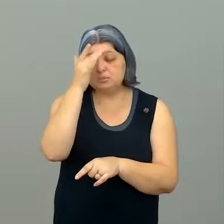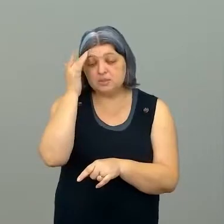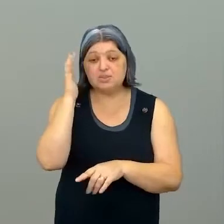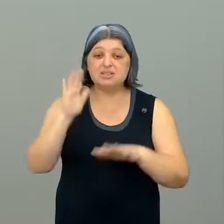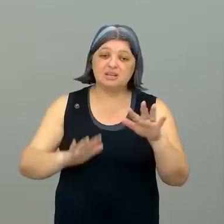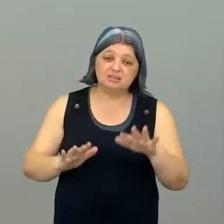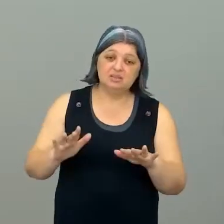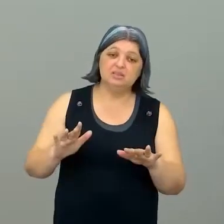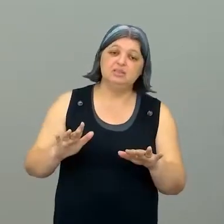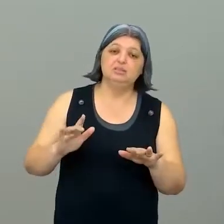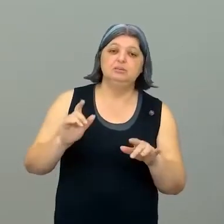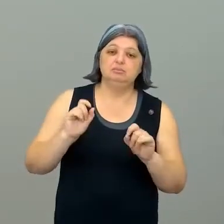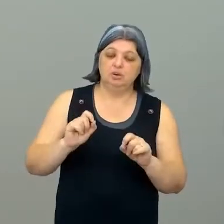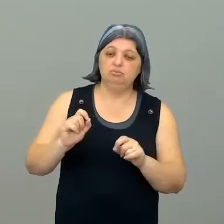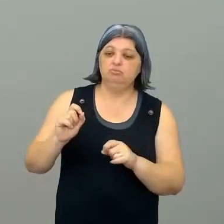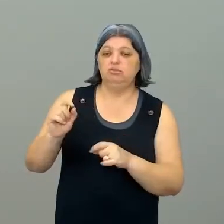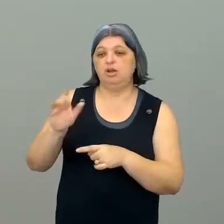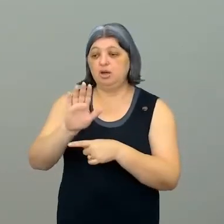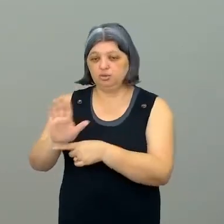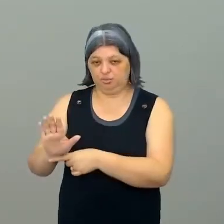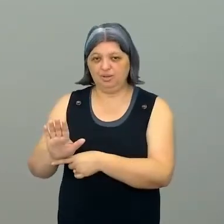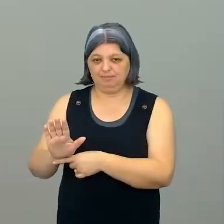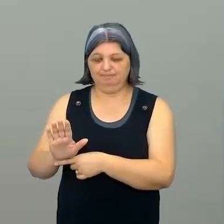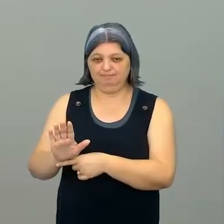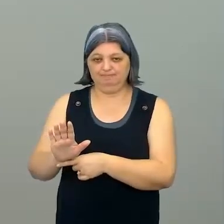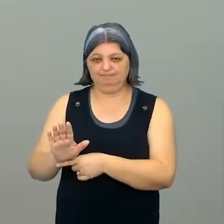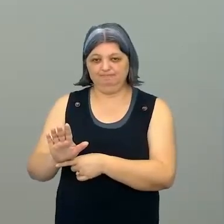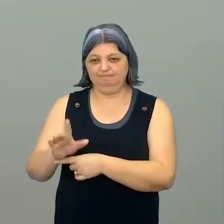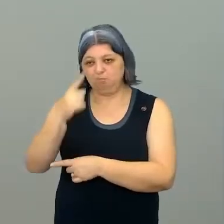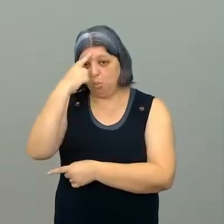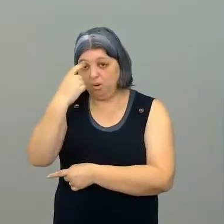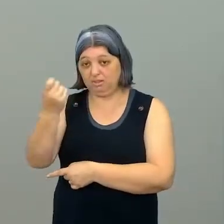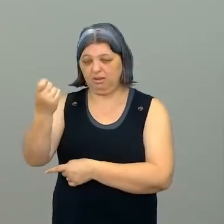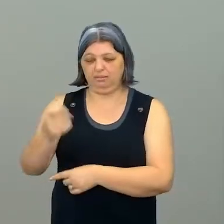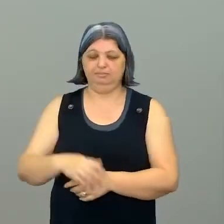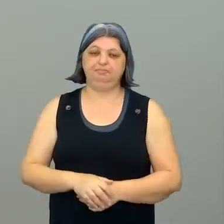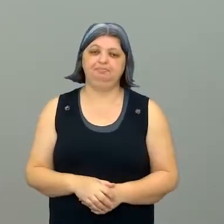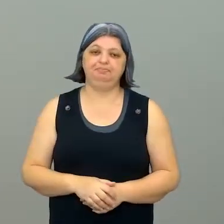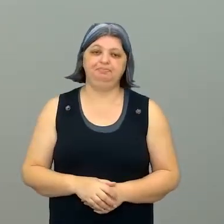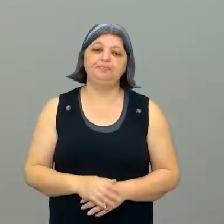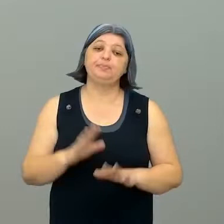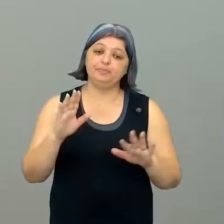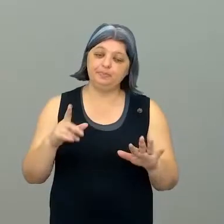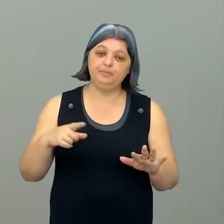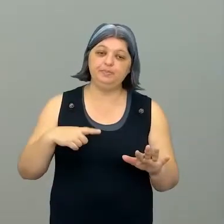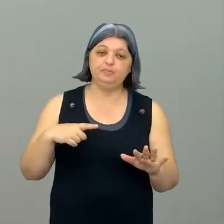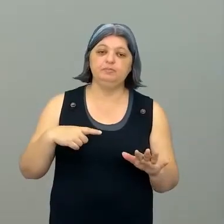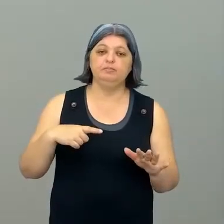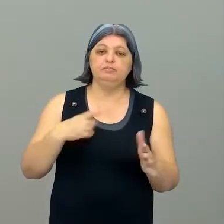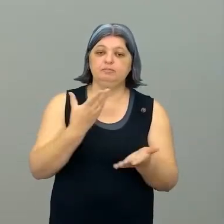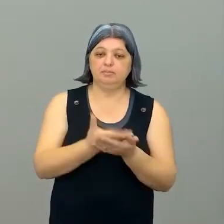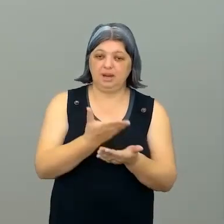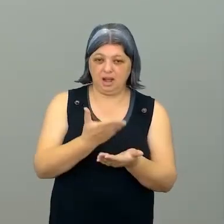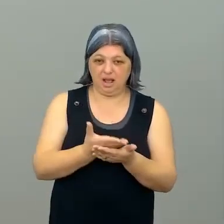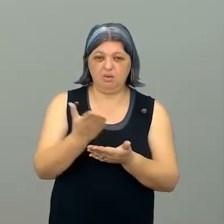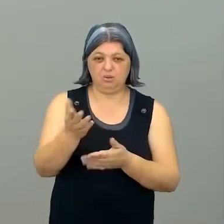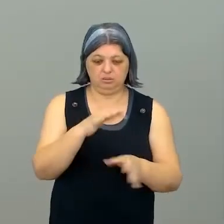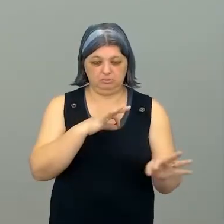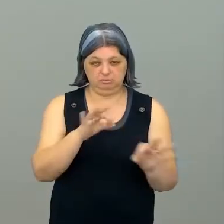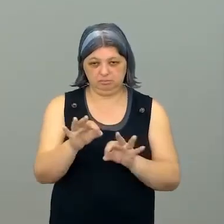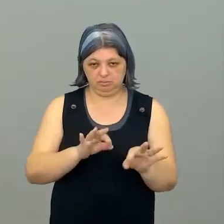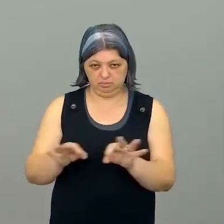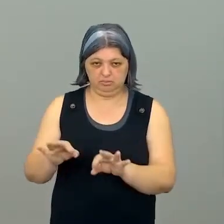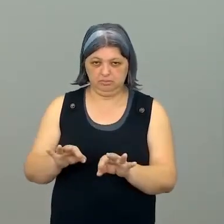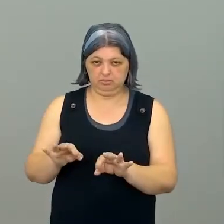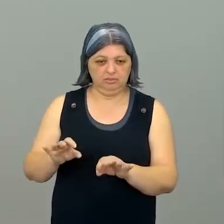vezes, pode ser de grande ajuda ou um start, né? Um ótimo exemplo é que muitas das aulas que a gente monta, e eu